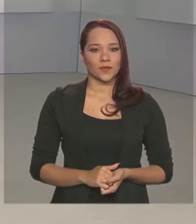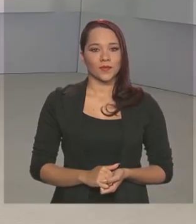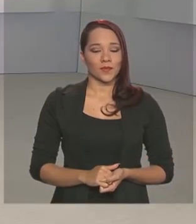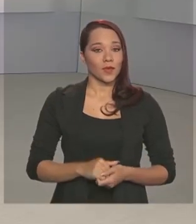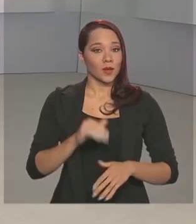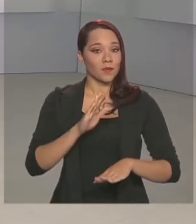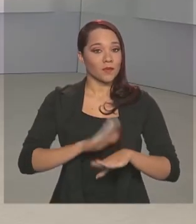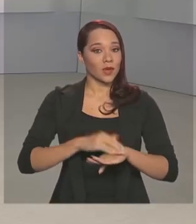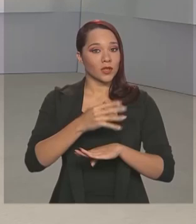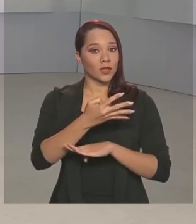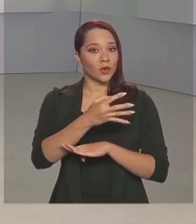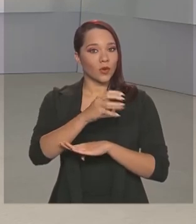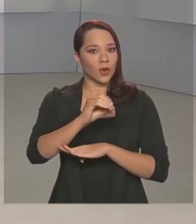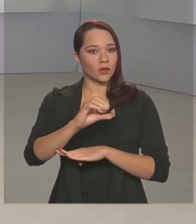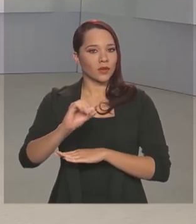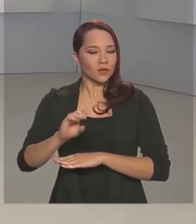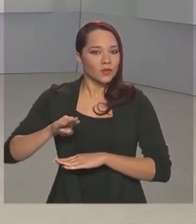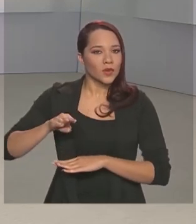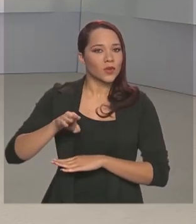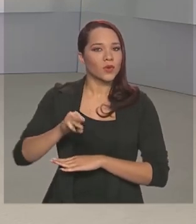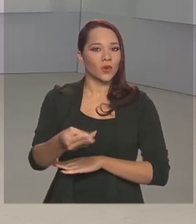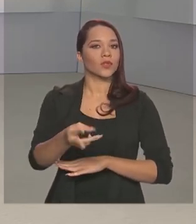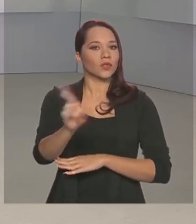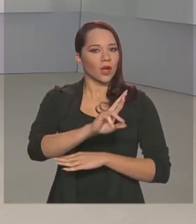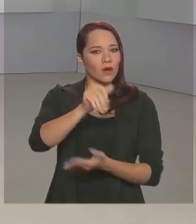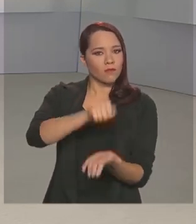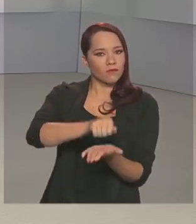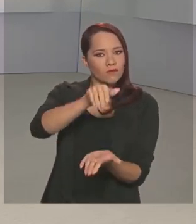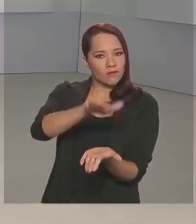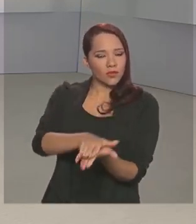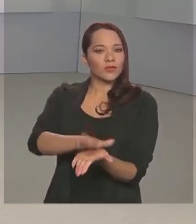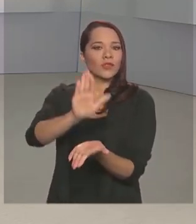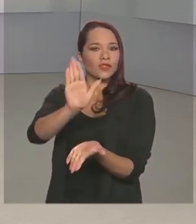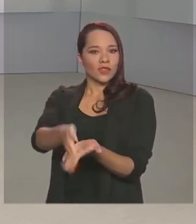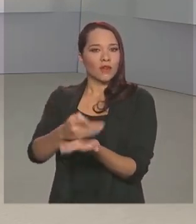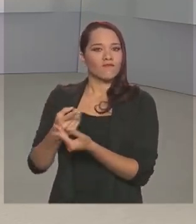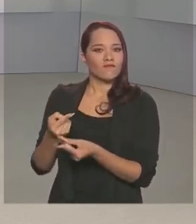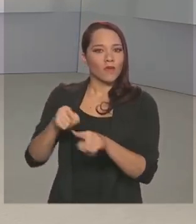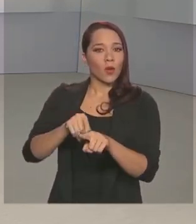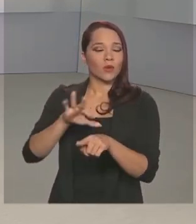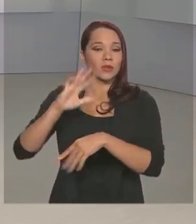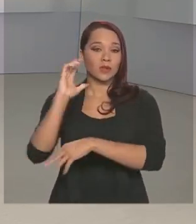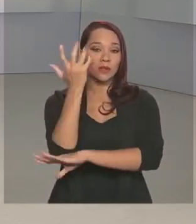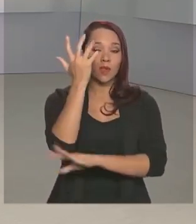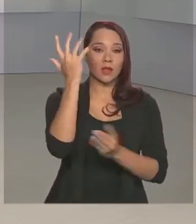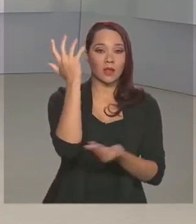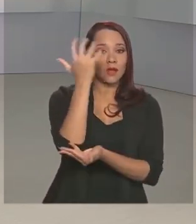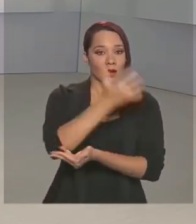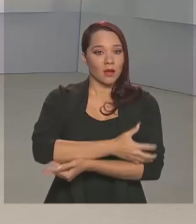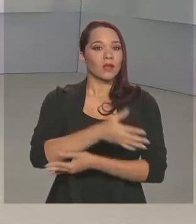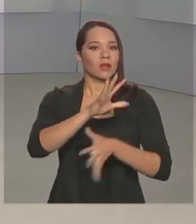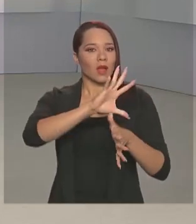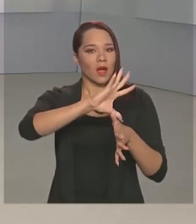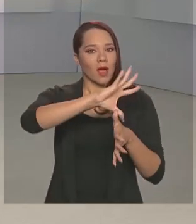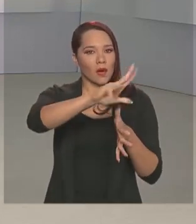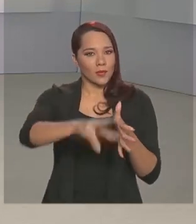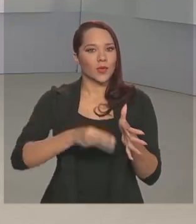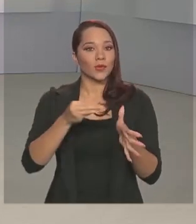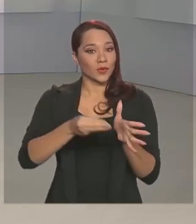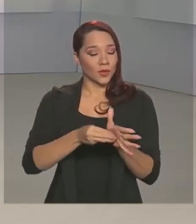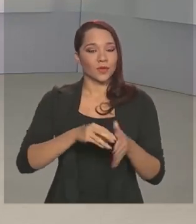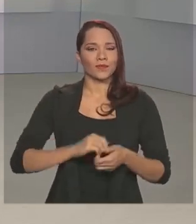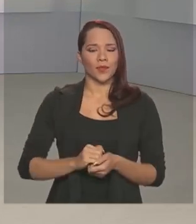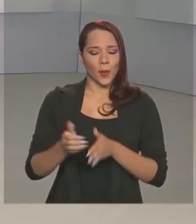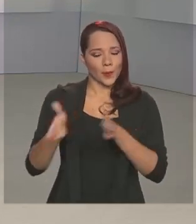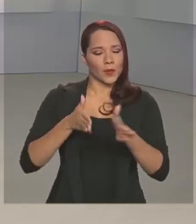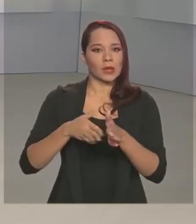Mais de 400 milhões de reais em multas já foram aplicadas no combate ao desmatamento na Amazônia Legal. E com o período